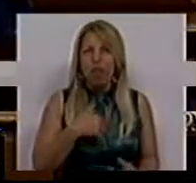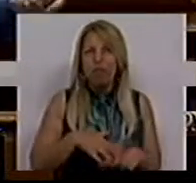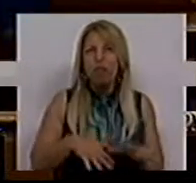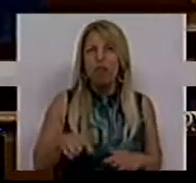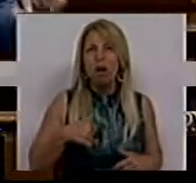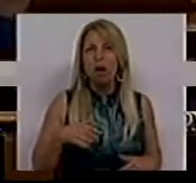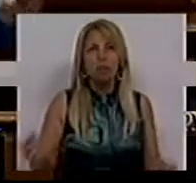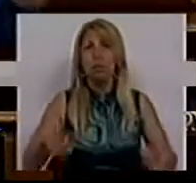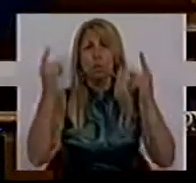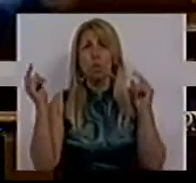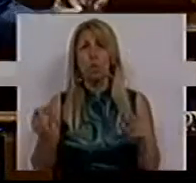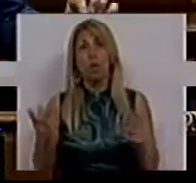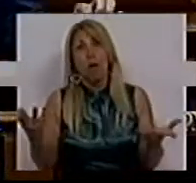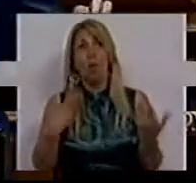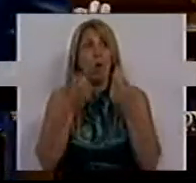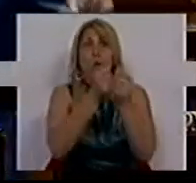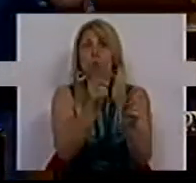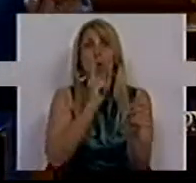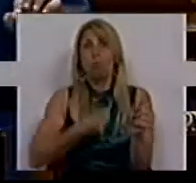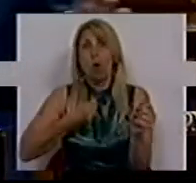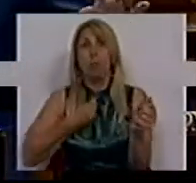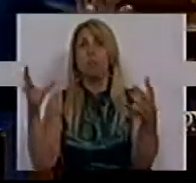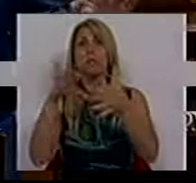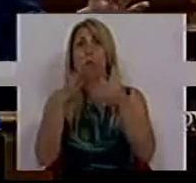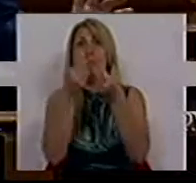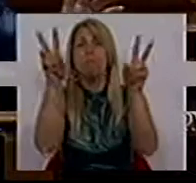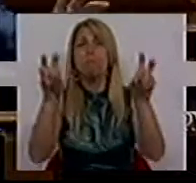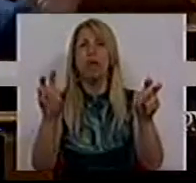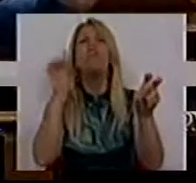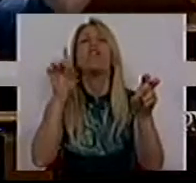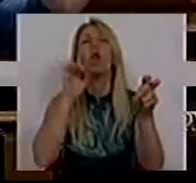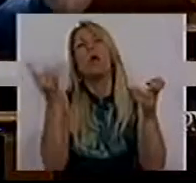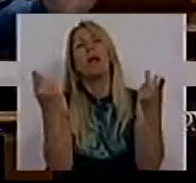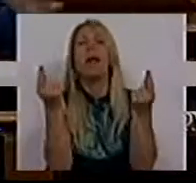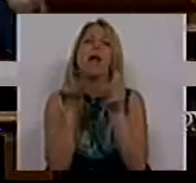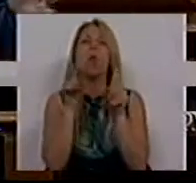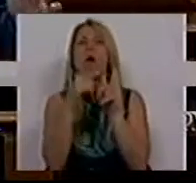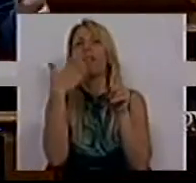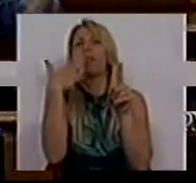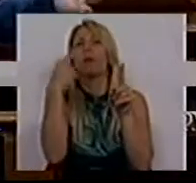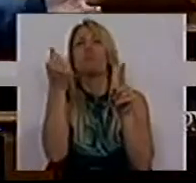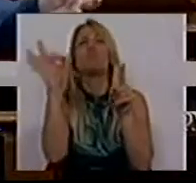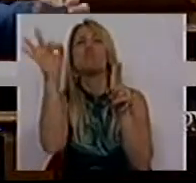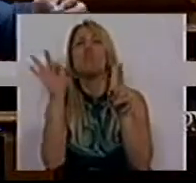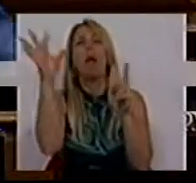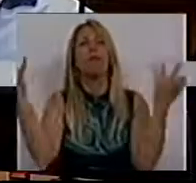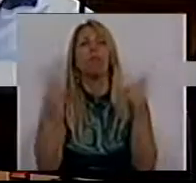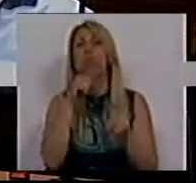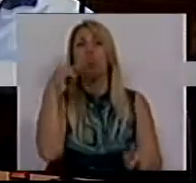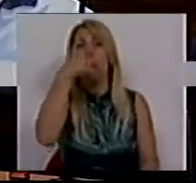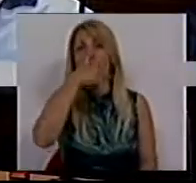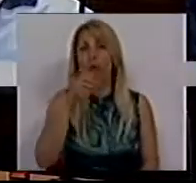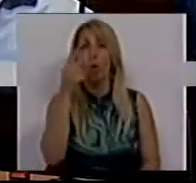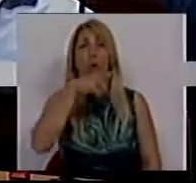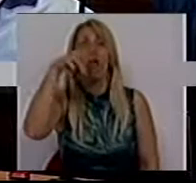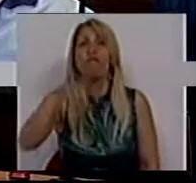a preocupação que deve existir sobre esta matéria. Os valores não são de trocos. Não estamos a falar de cafés, de pastéis de nata. Estamos a